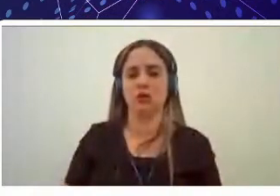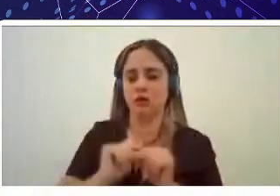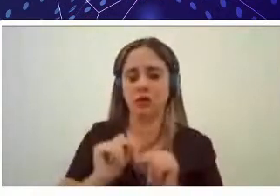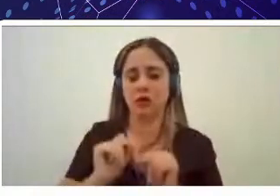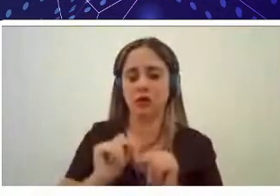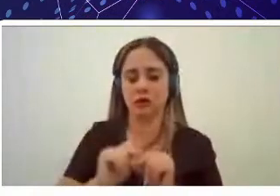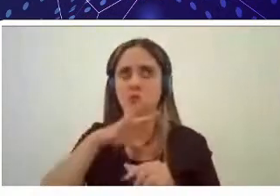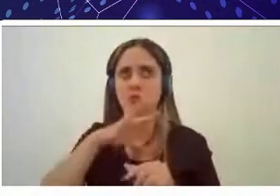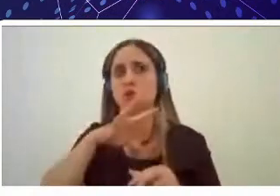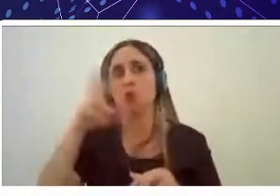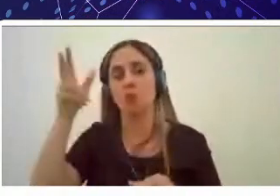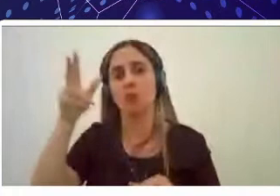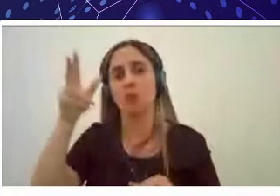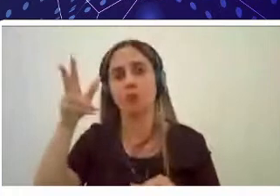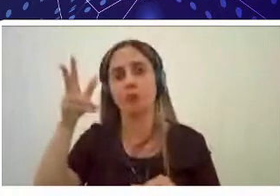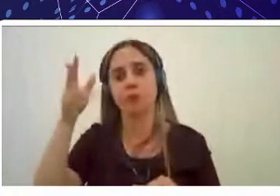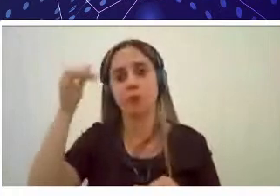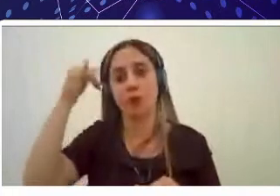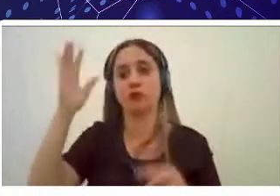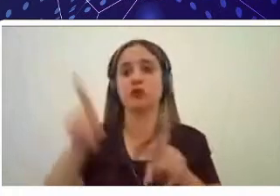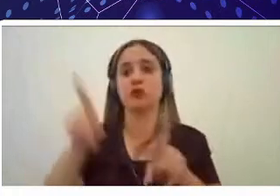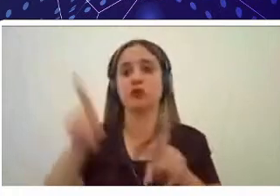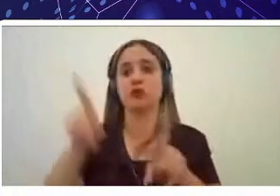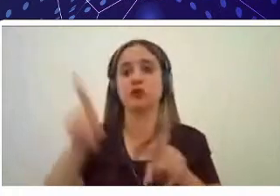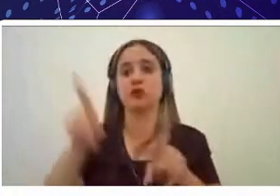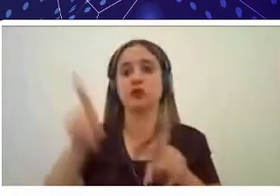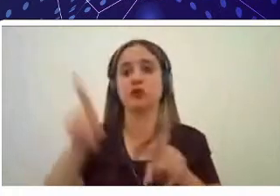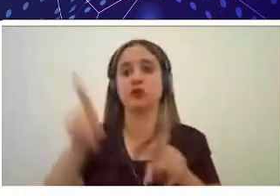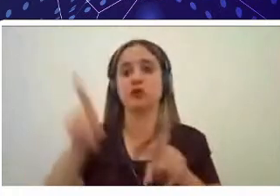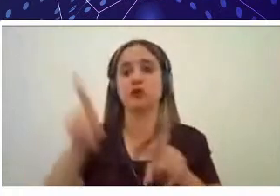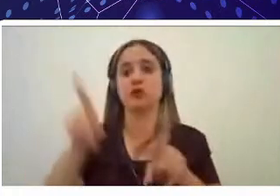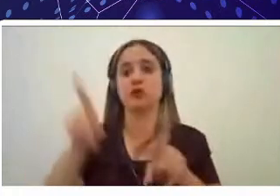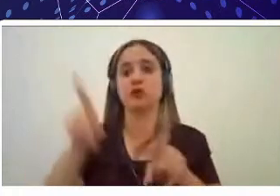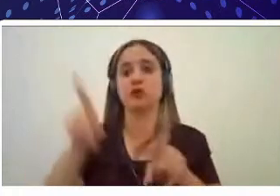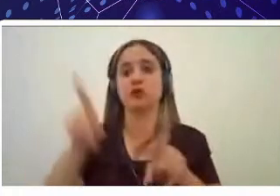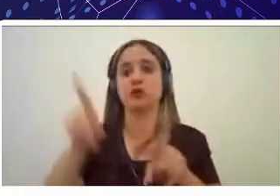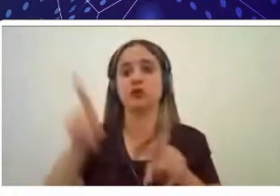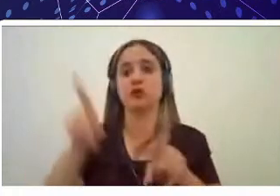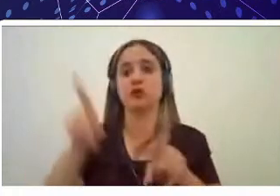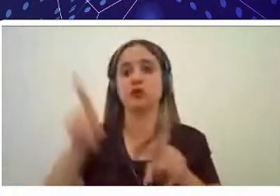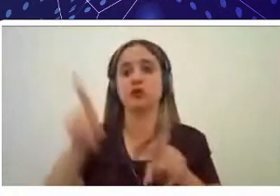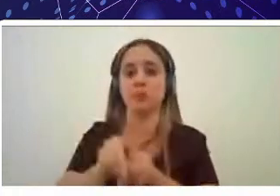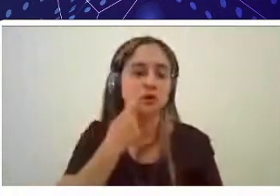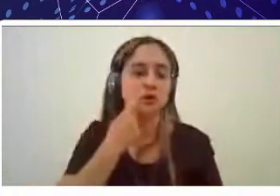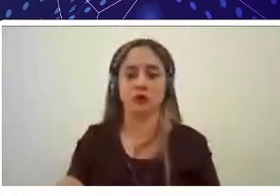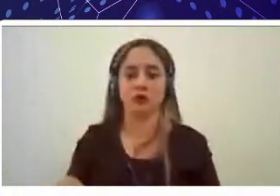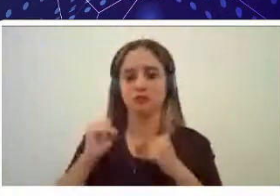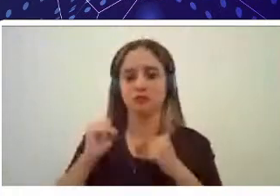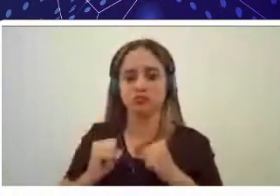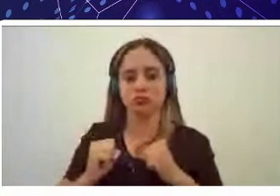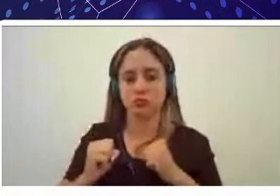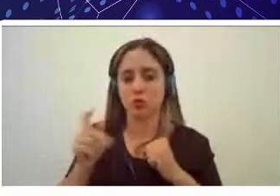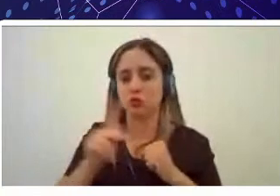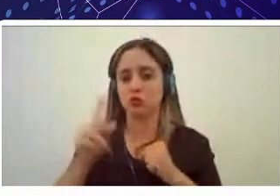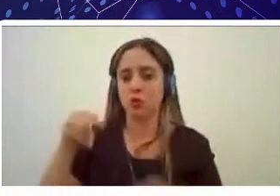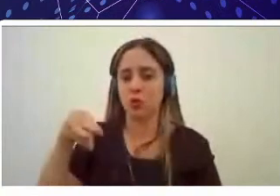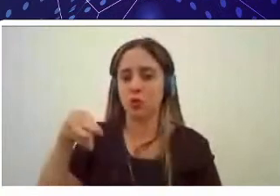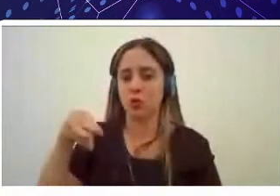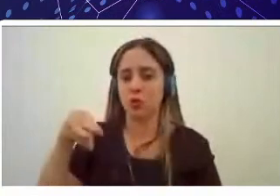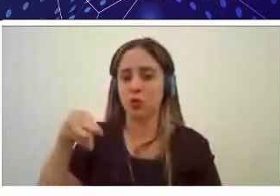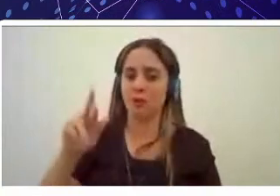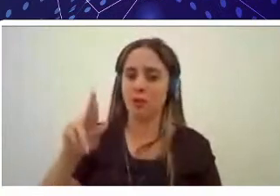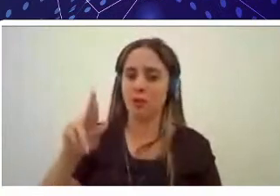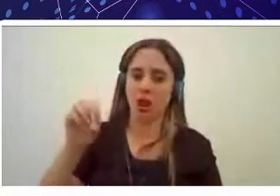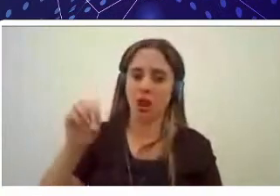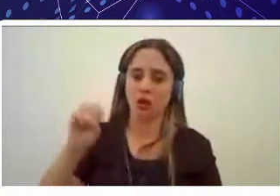trabalhado também com grande intensidade. O professor Marlos trabalha em áreas ligadas à bovinocultura de corte, mais